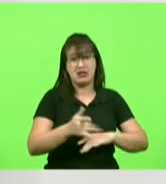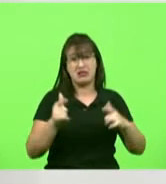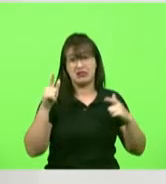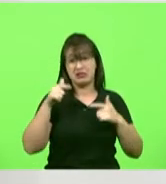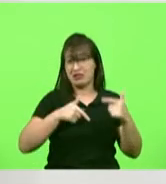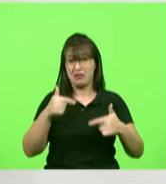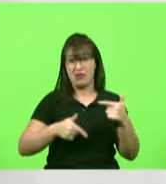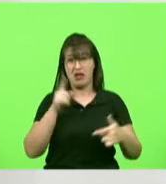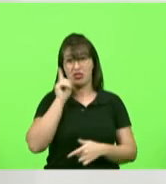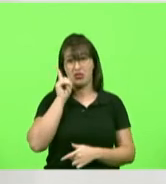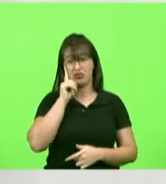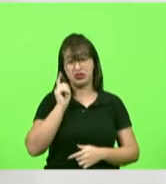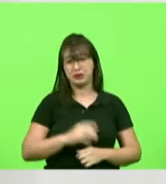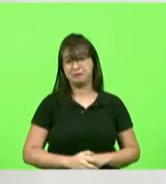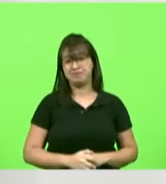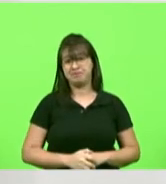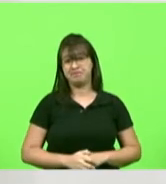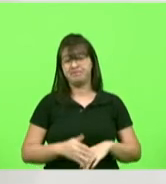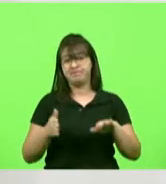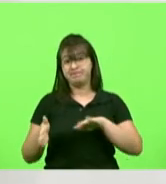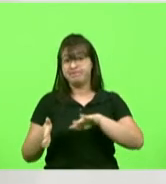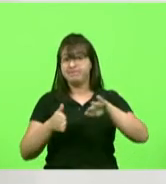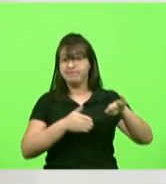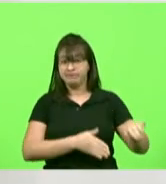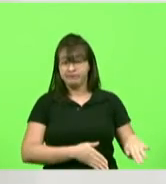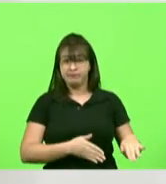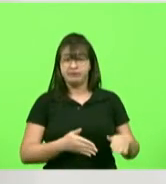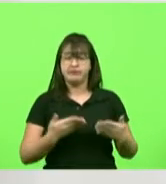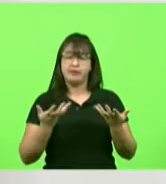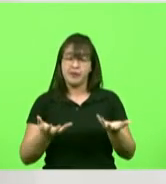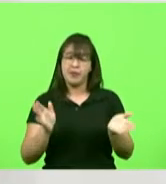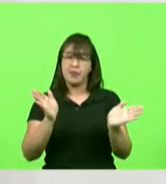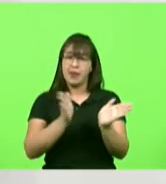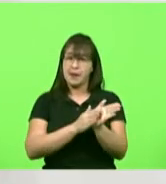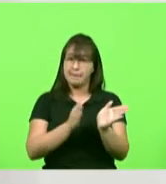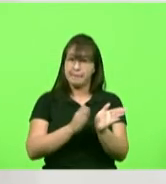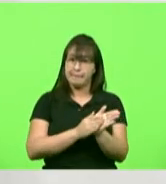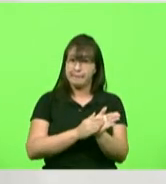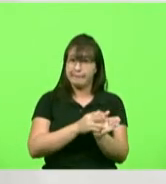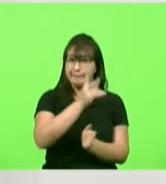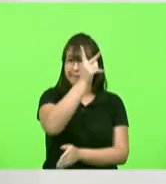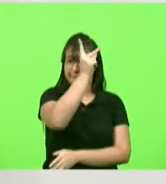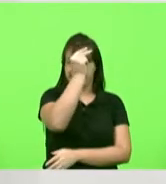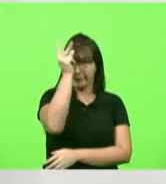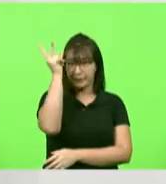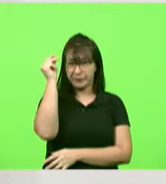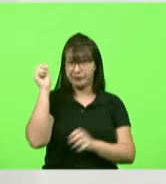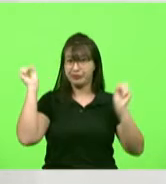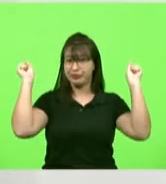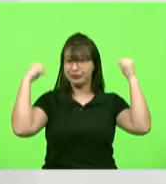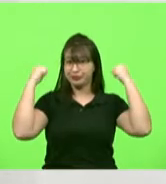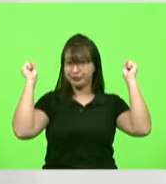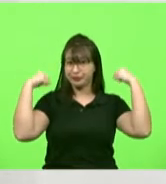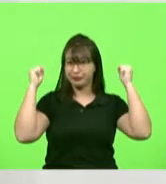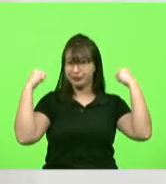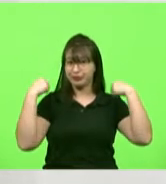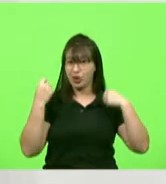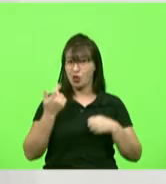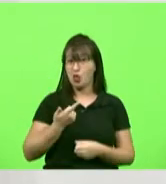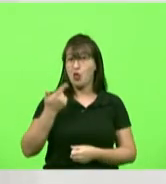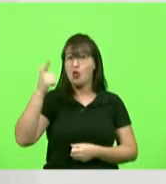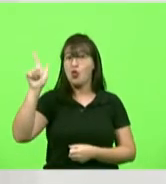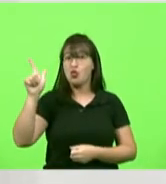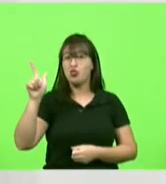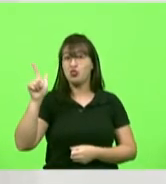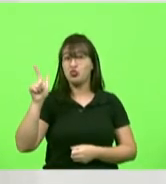e para encerrar o assunto gostaria de parabenizar o prefeito de Chapecó que é mais uma coincidência no Brasil